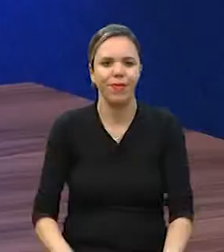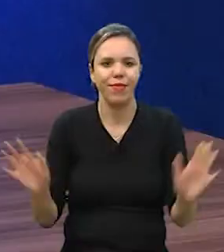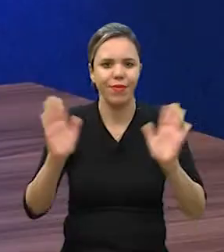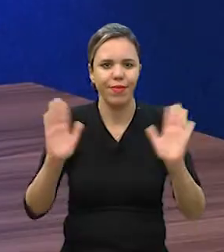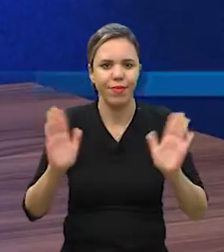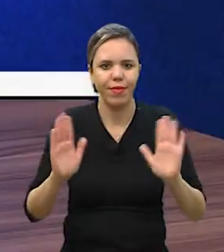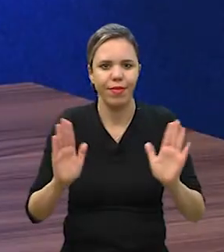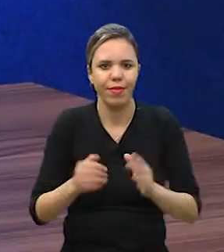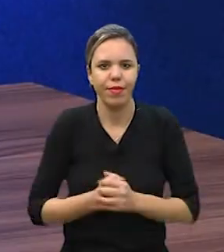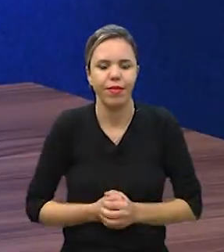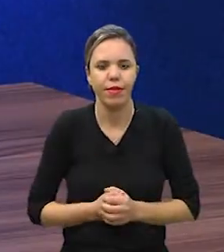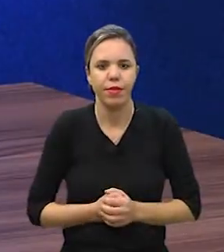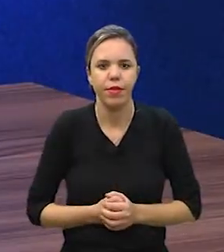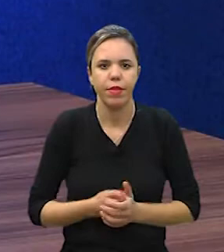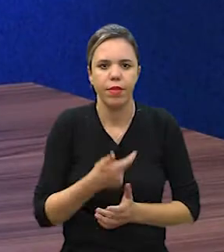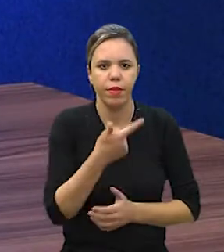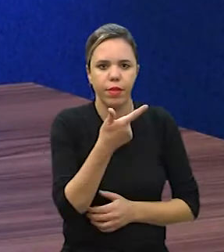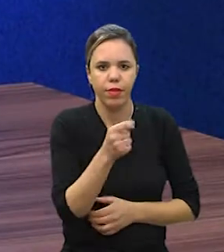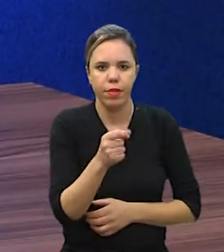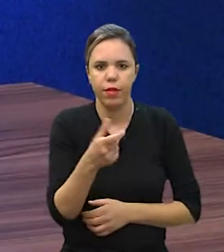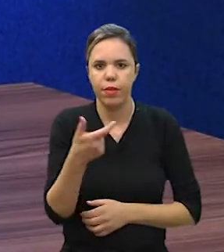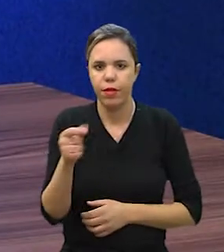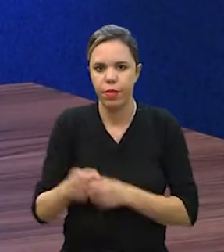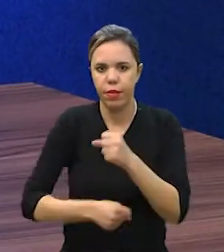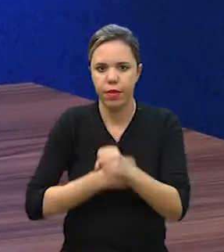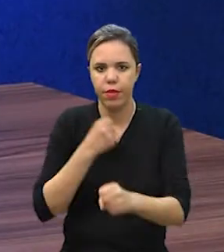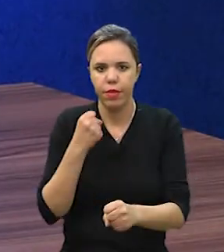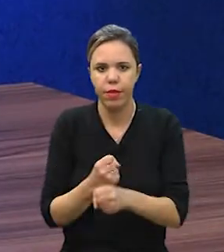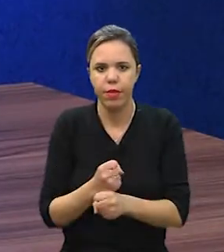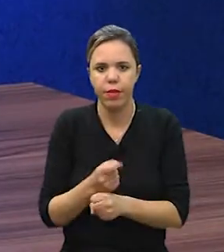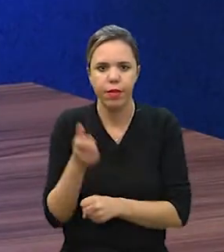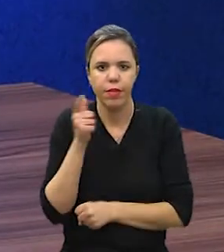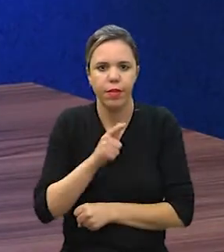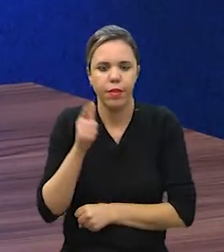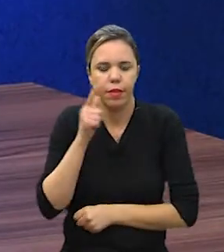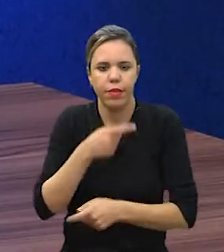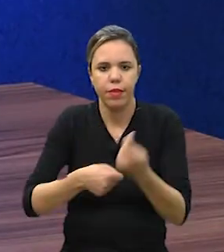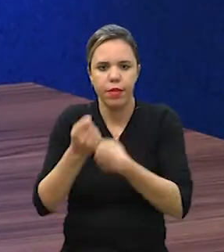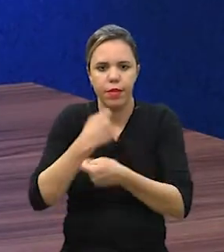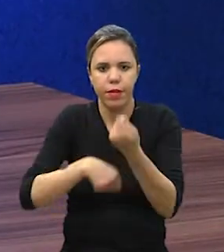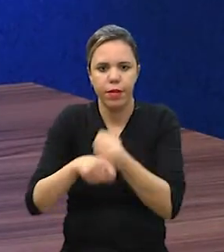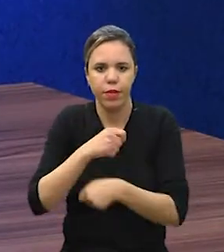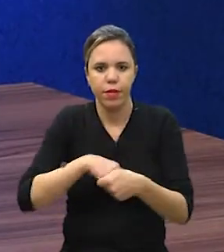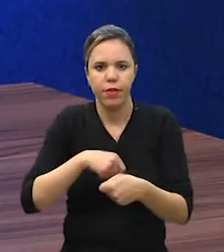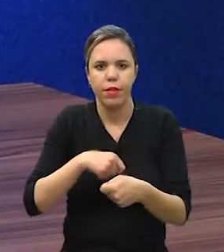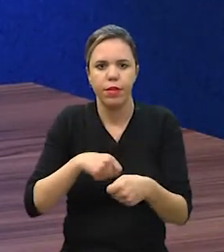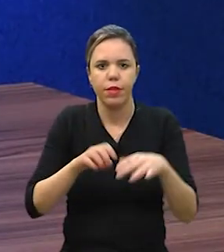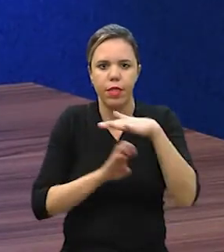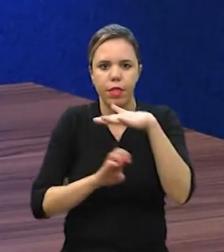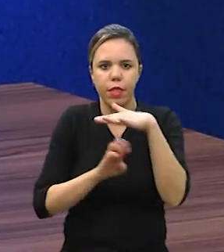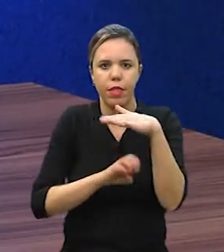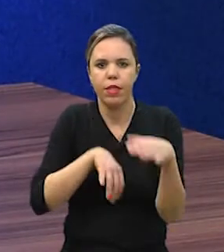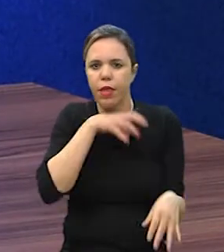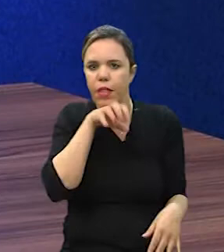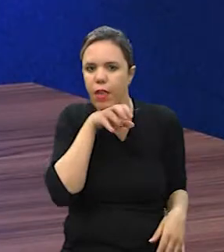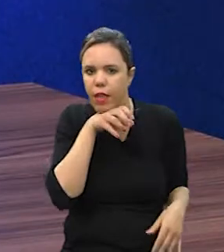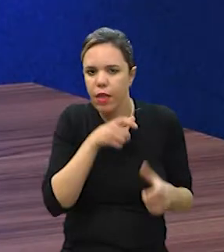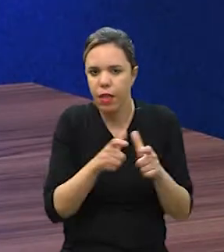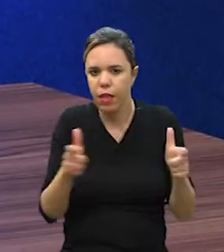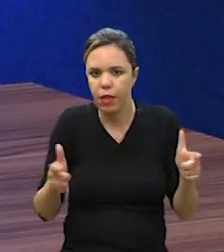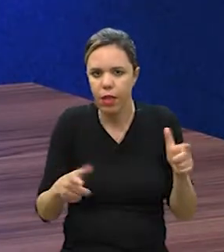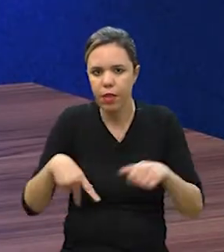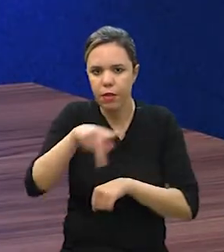Olá, 2020 foi um ano de ganhos para o mercado PET no país, com